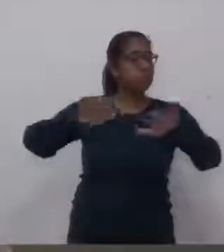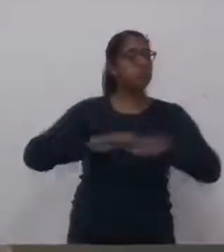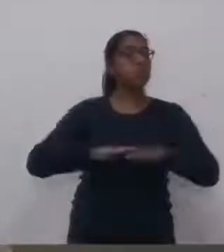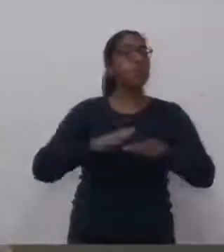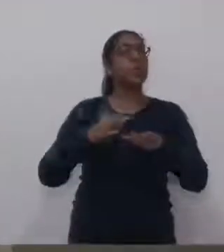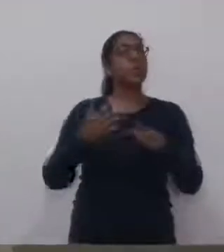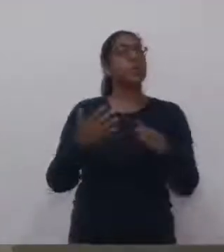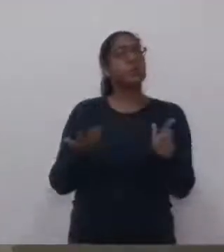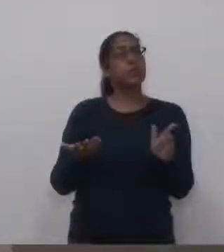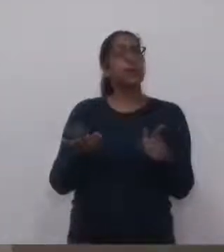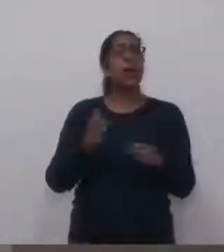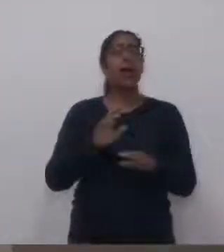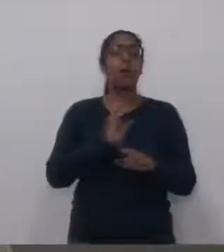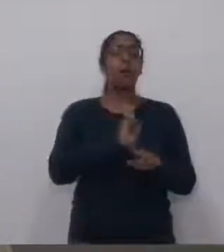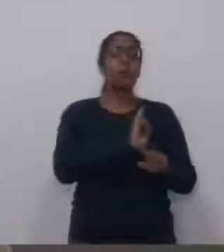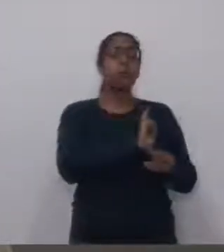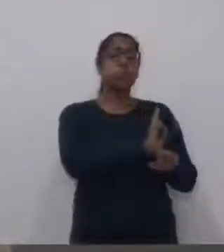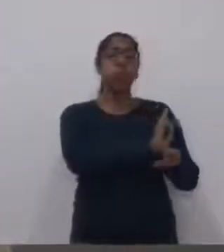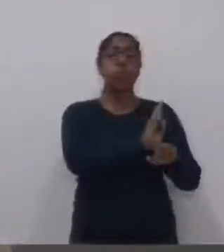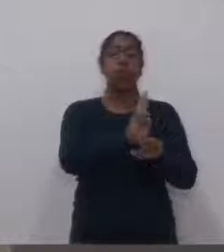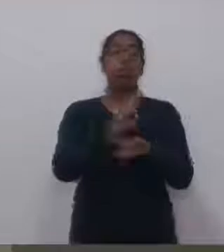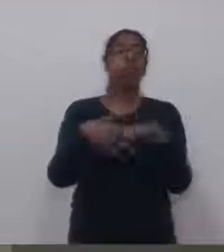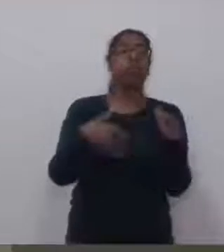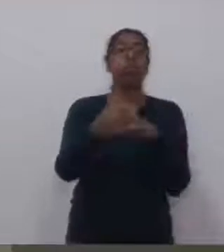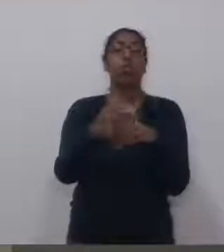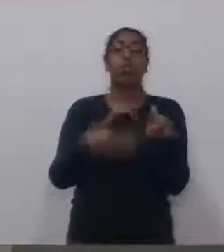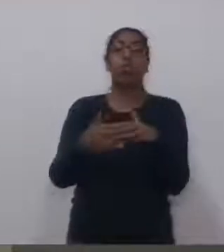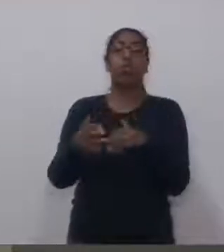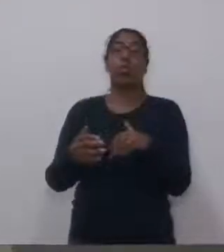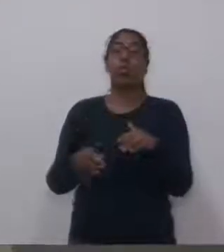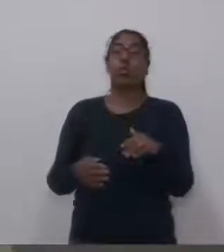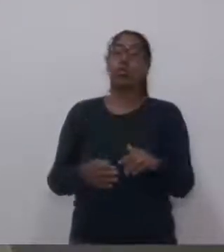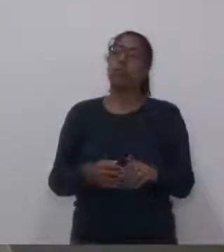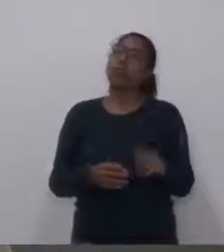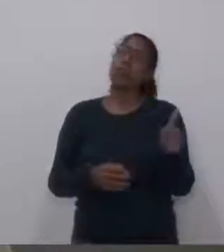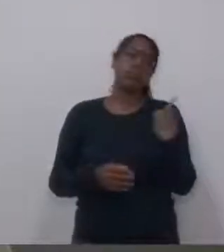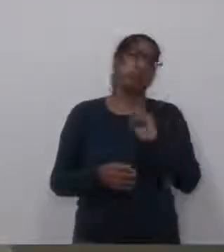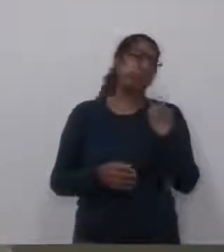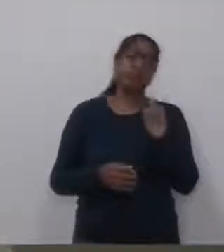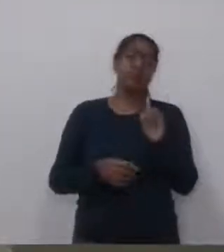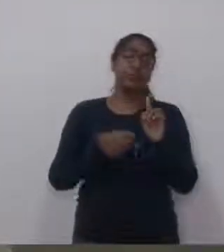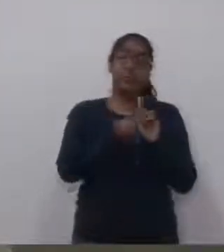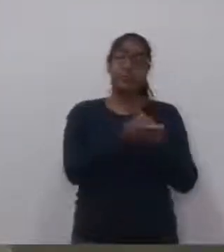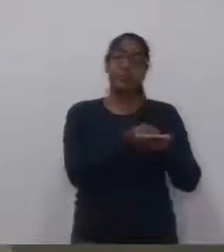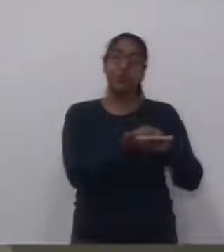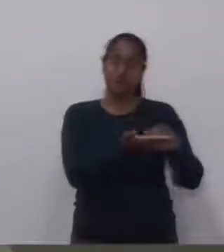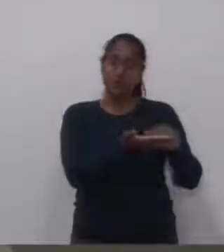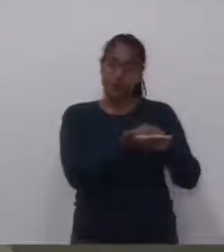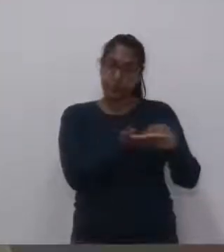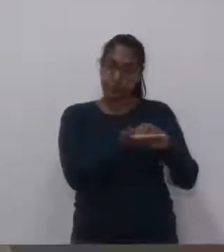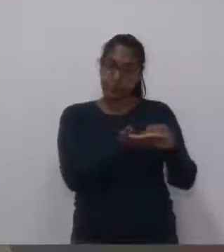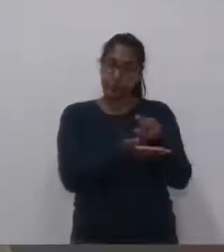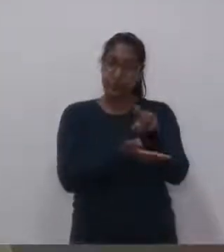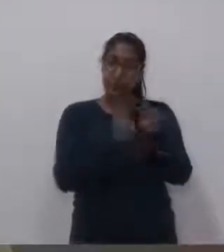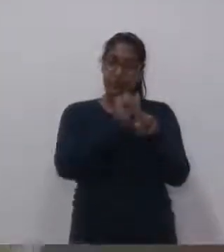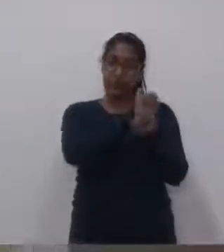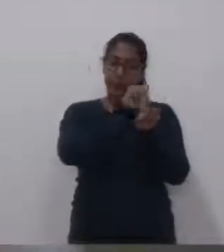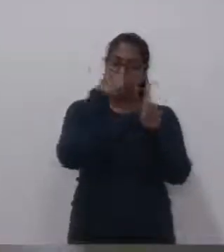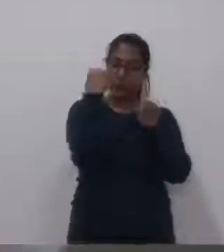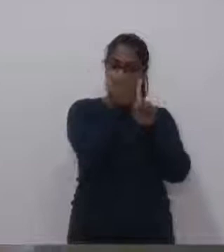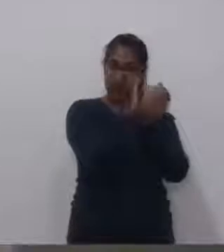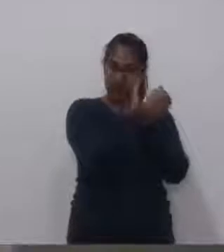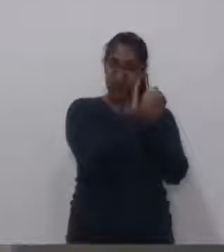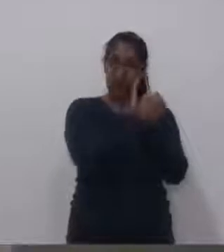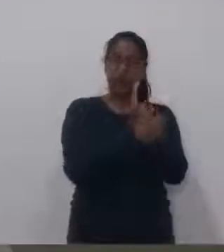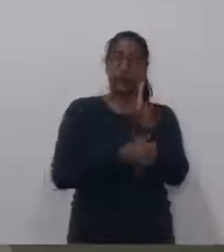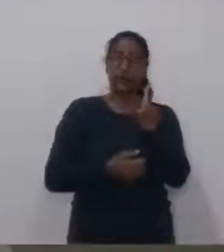que, não seja um acompanhamento superficial, né, a Secretaria de Promoção Social, de Assistência Social, enfim,